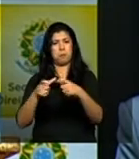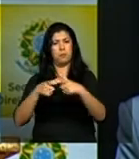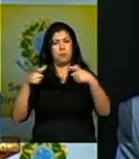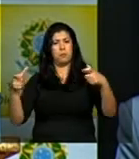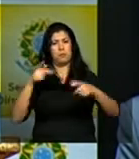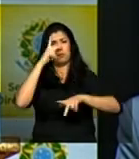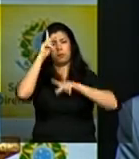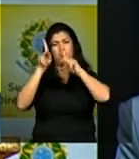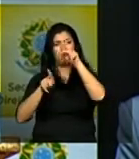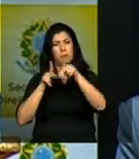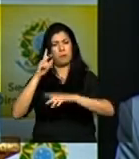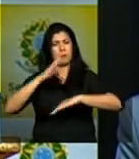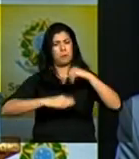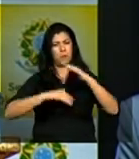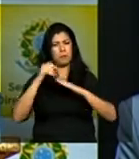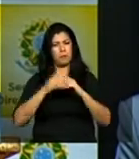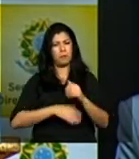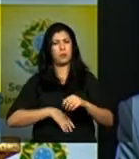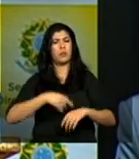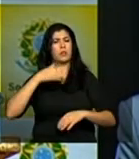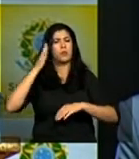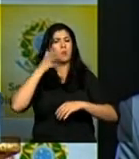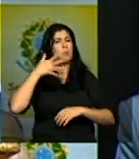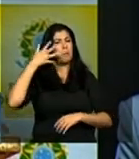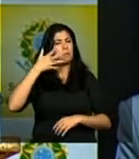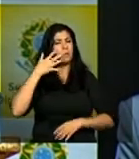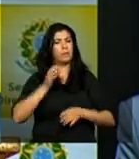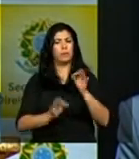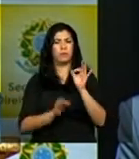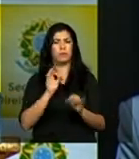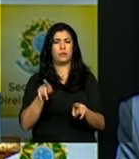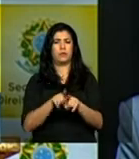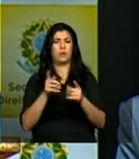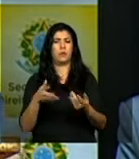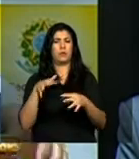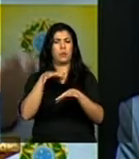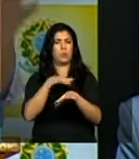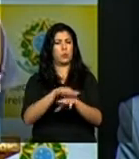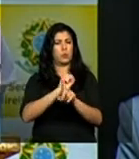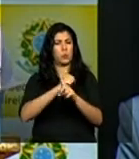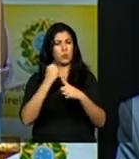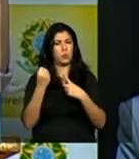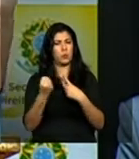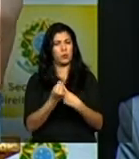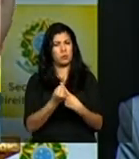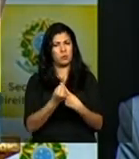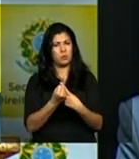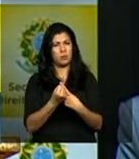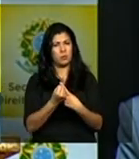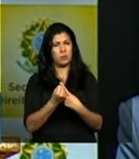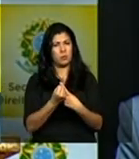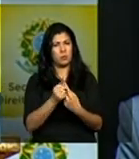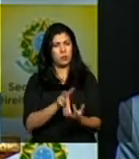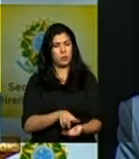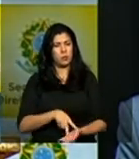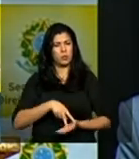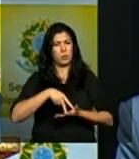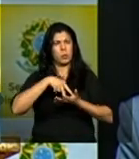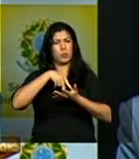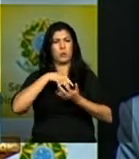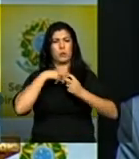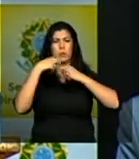para as ações e as políticas de justiça e de inclusão social se levantam estas vozes do